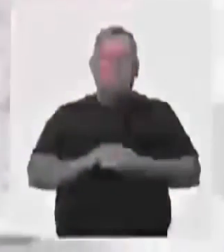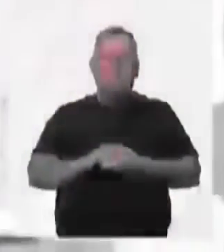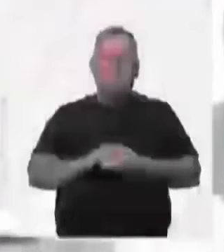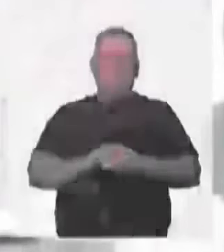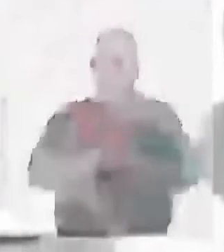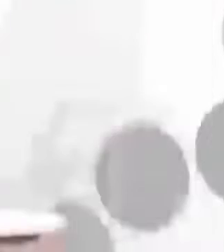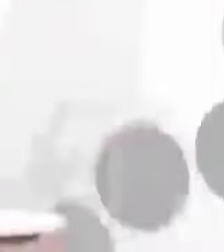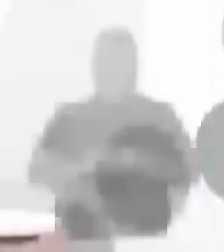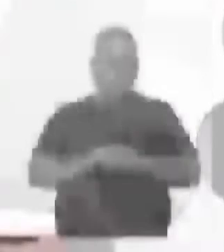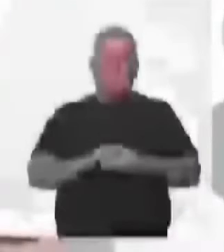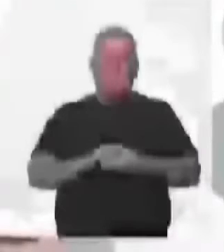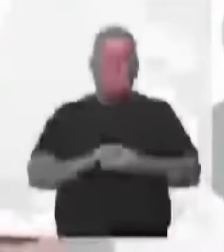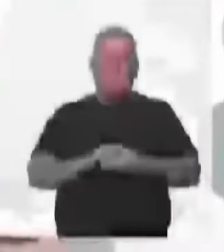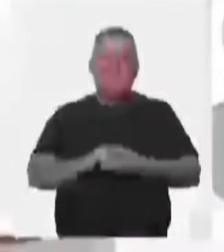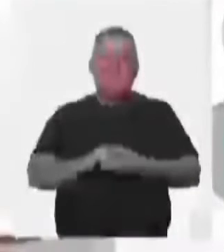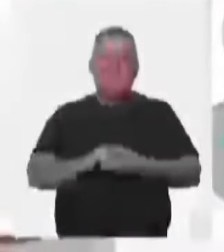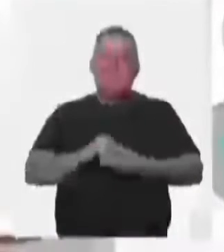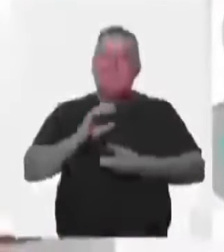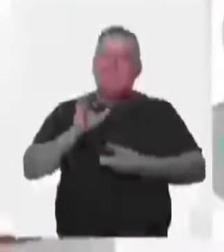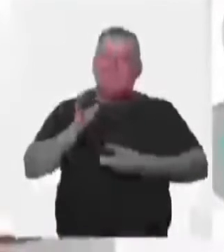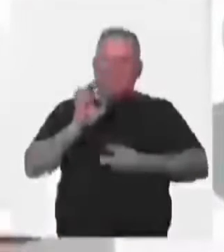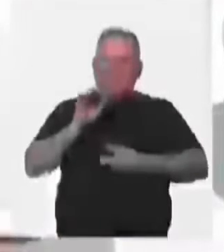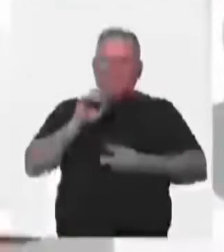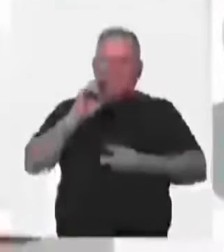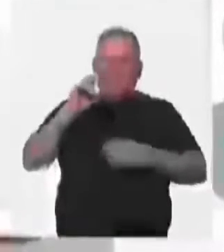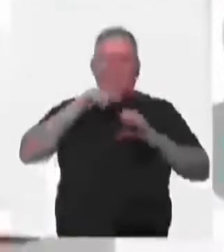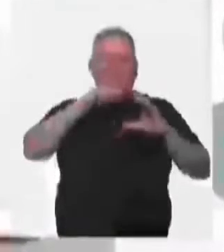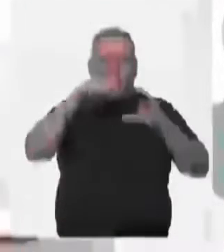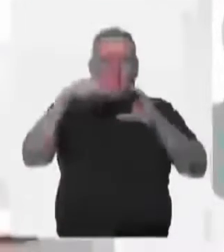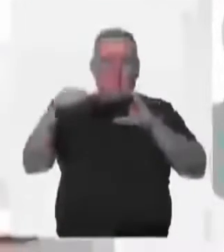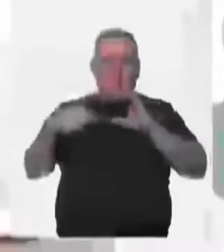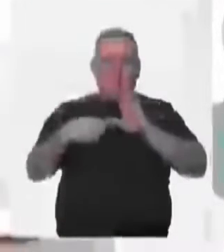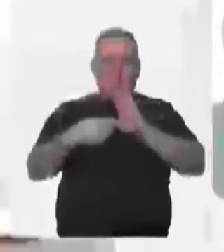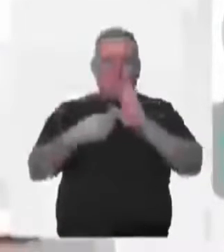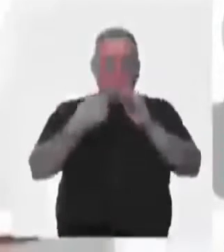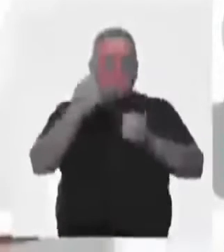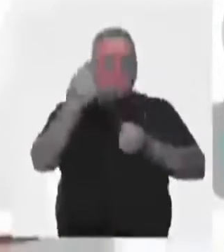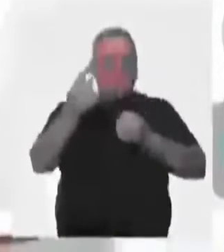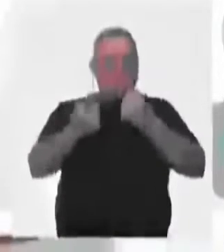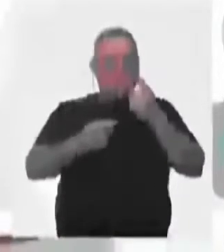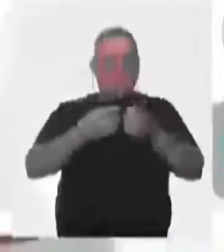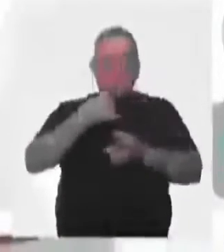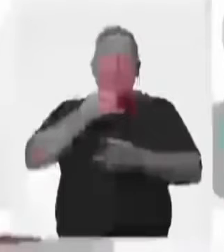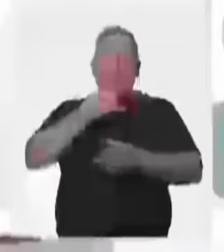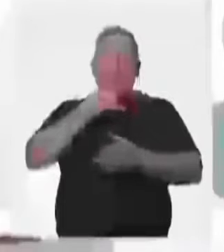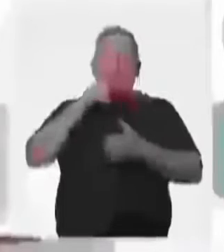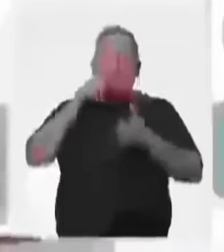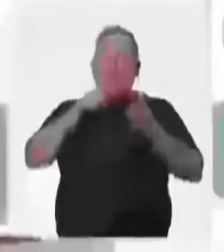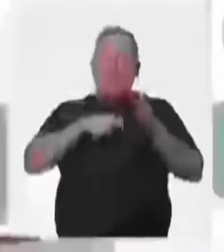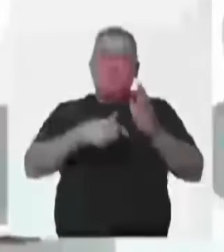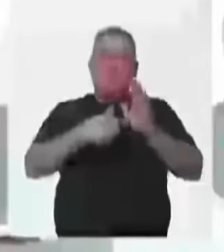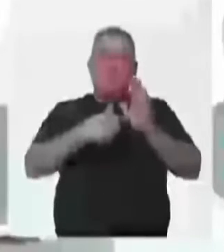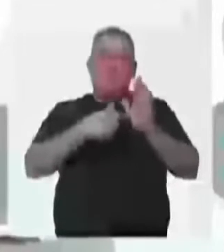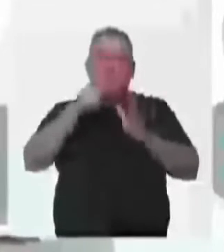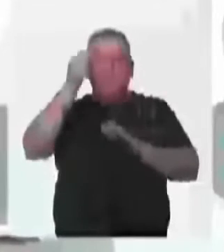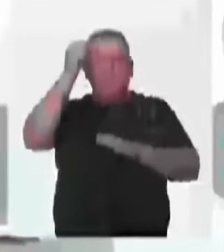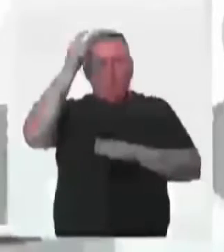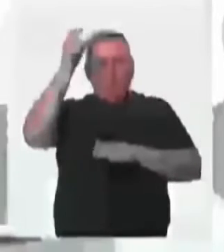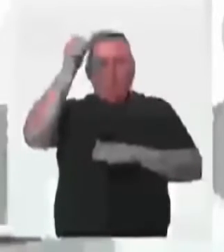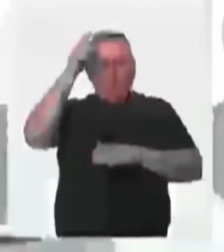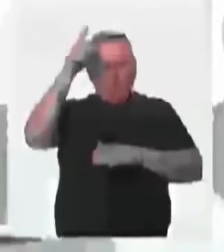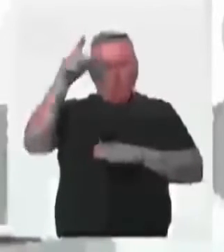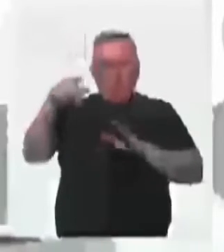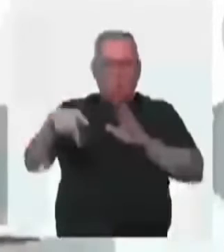É isso aí. Então, o vídeo mostrou alguns exemplos da cultura imaterial